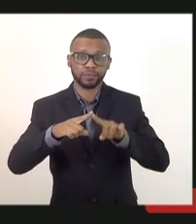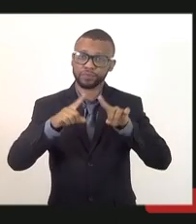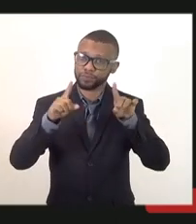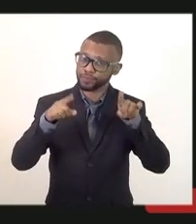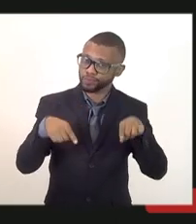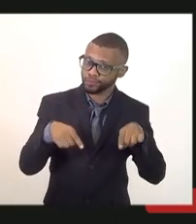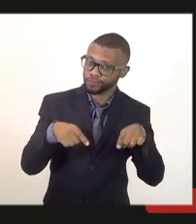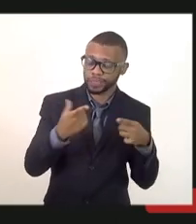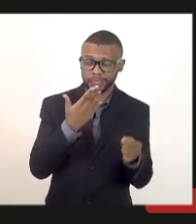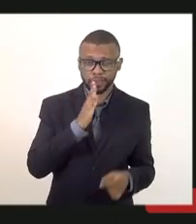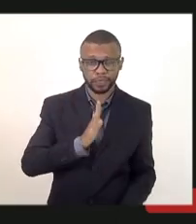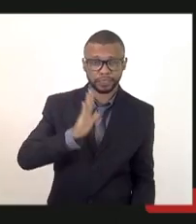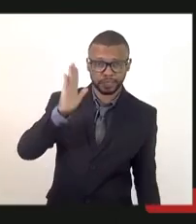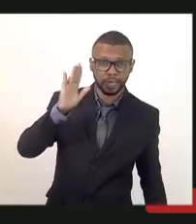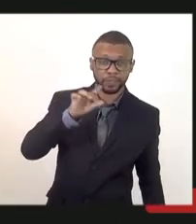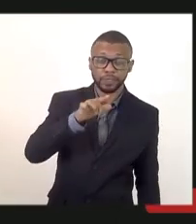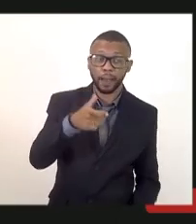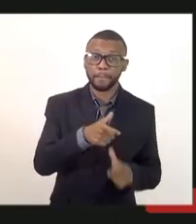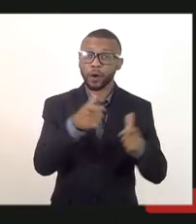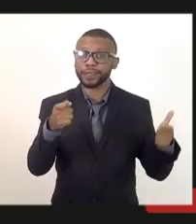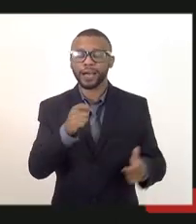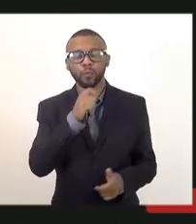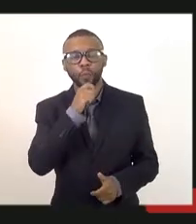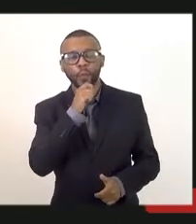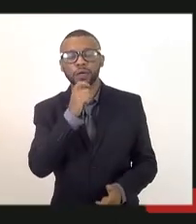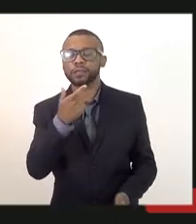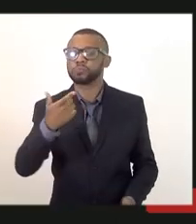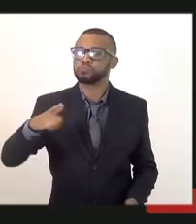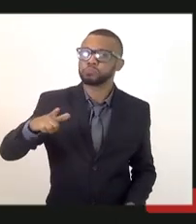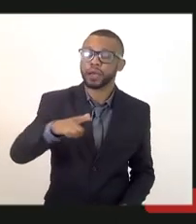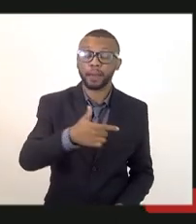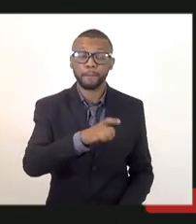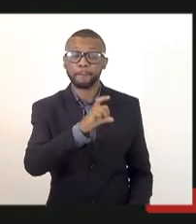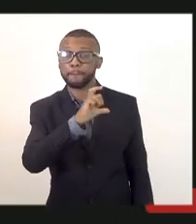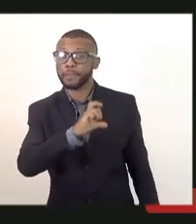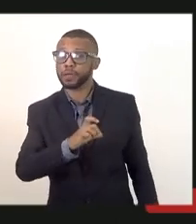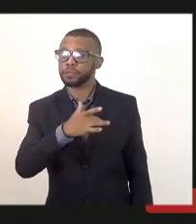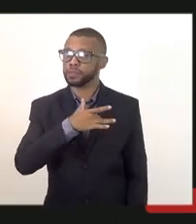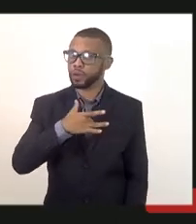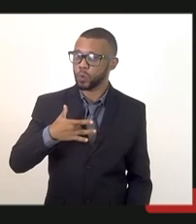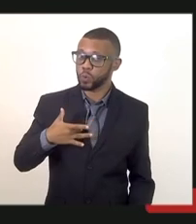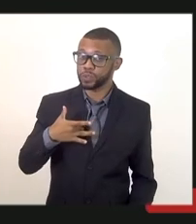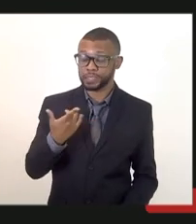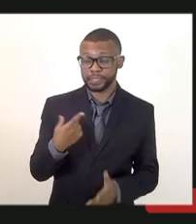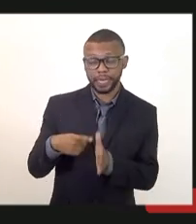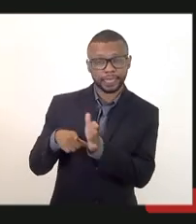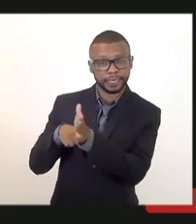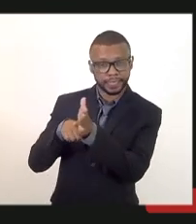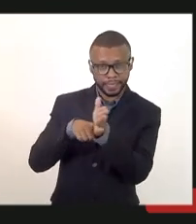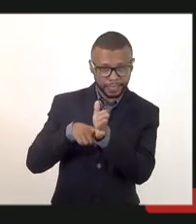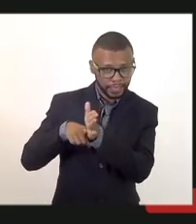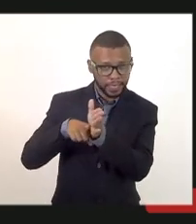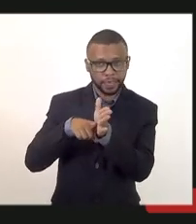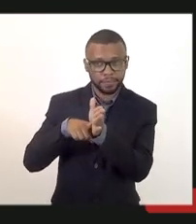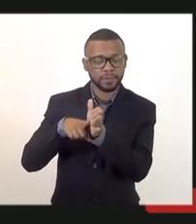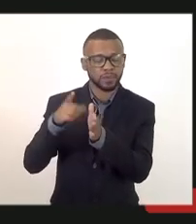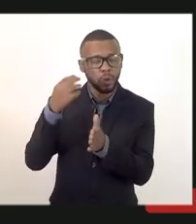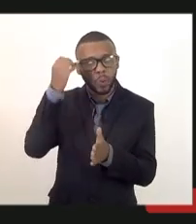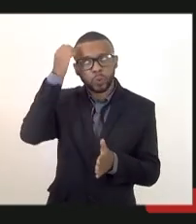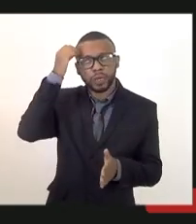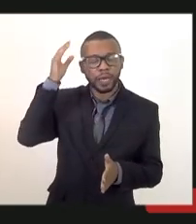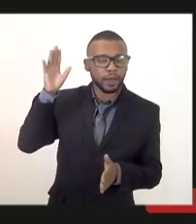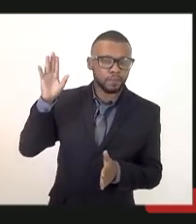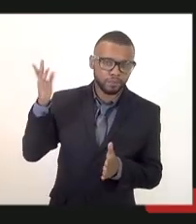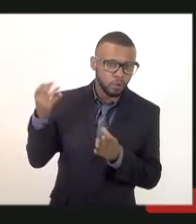a maioria não deve ter plano de saúde e esses exames de acordo com o edital eu lembro que não foi para quem estava sem plano na